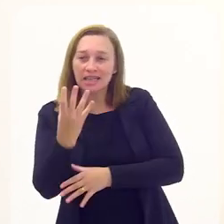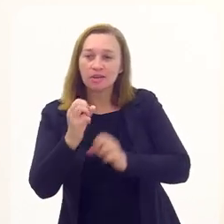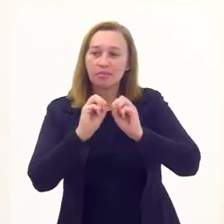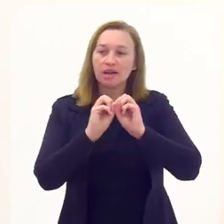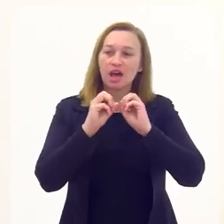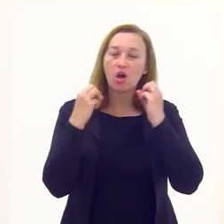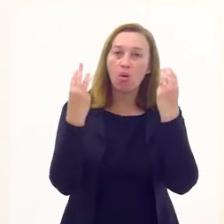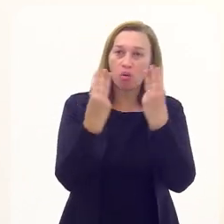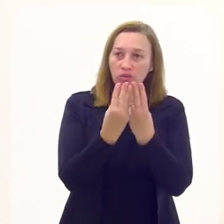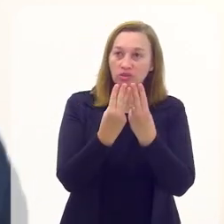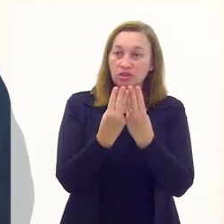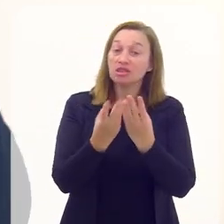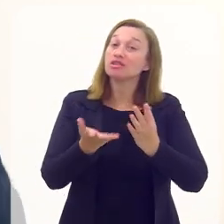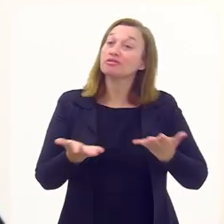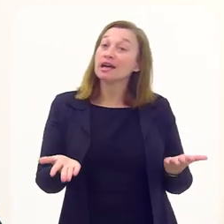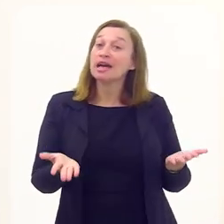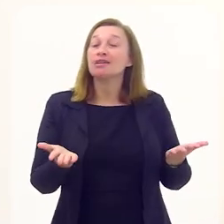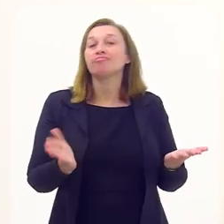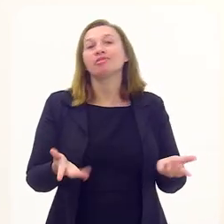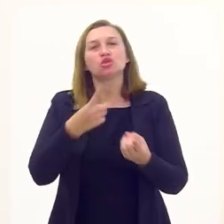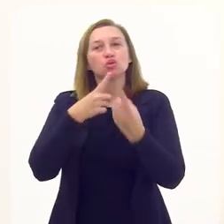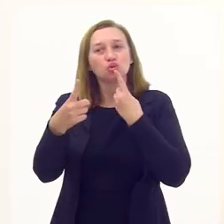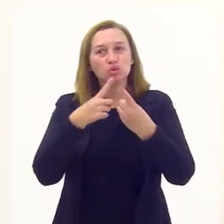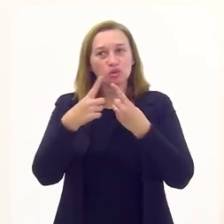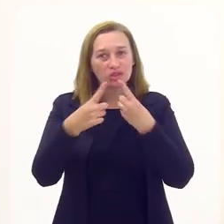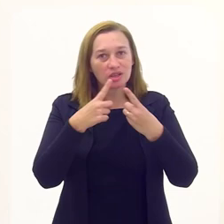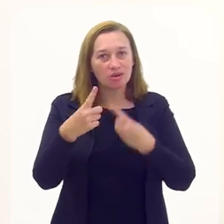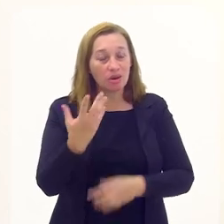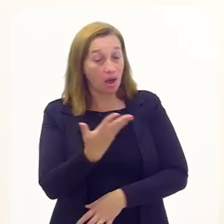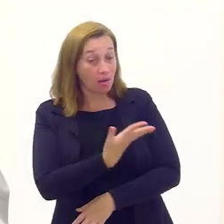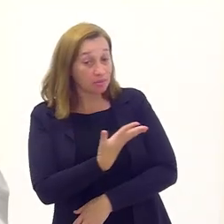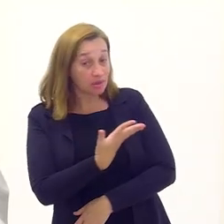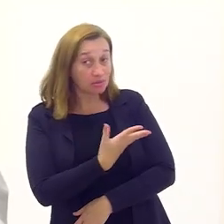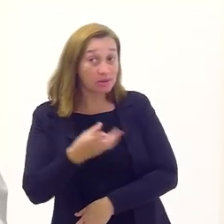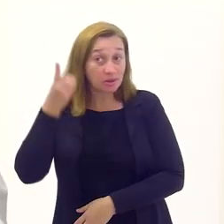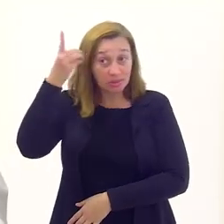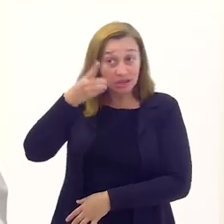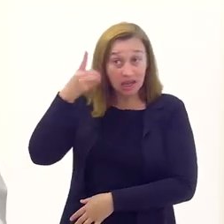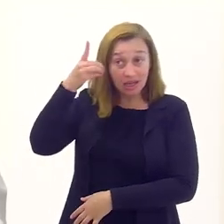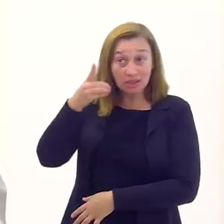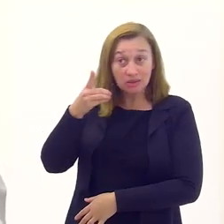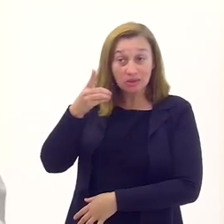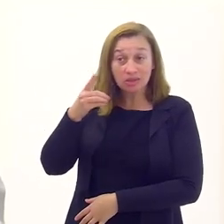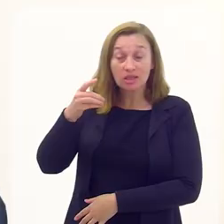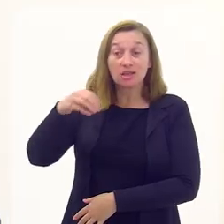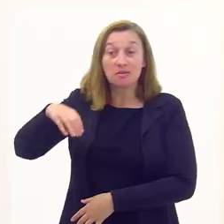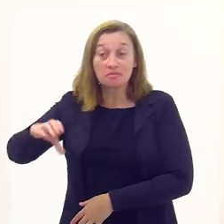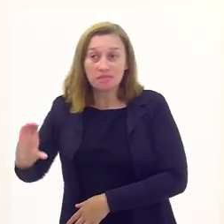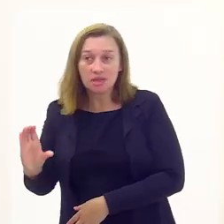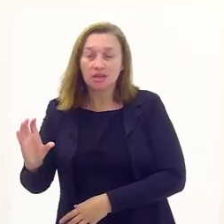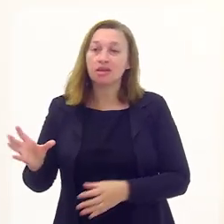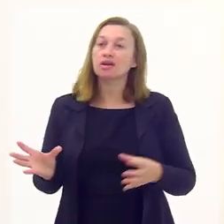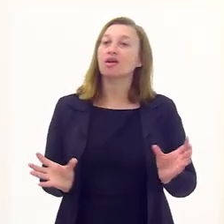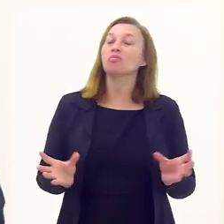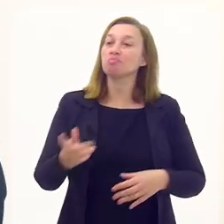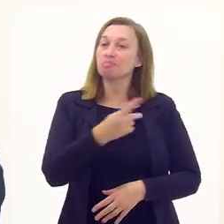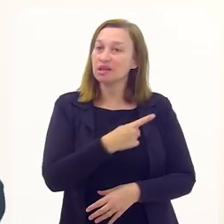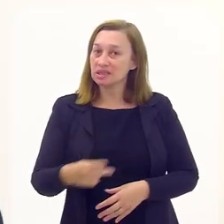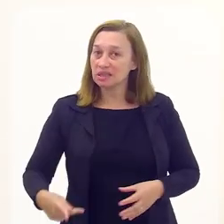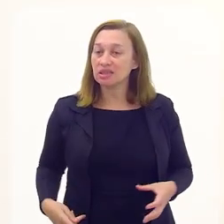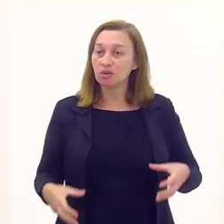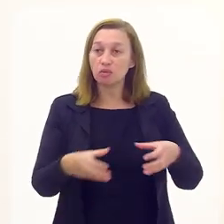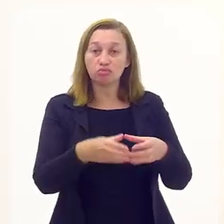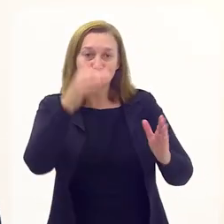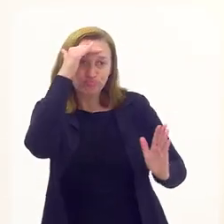Para isso, gente traz aqui, neste debate, o nosso querido deputado Carlos Mink, que é o presidente da Comissão do